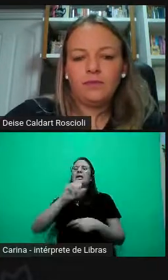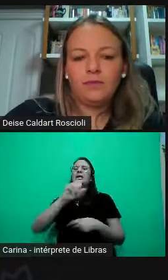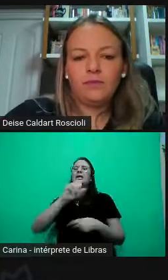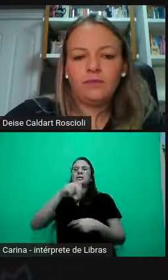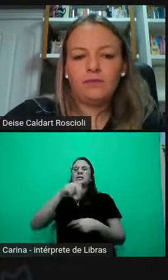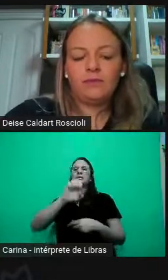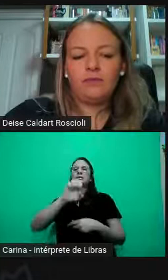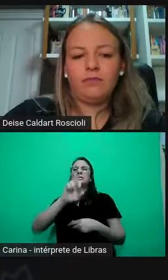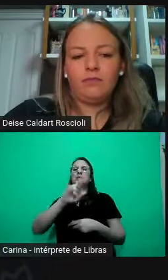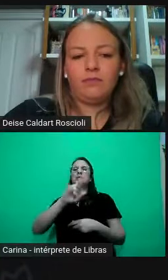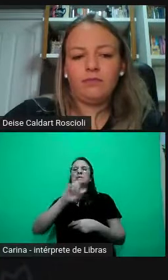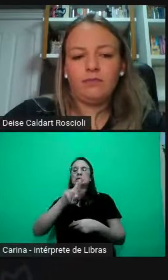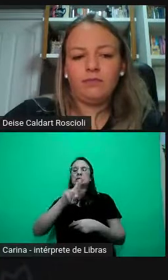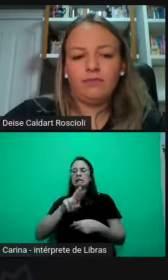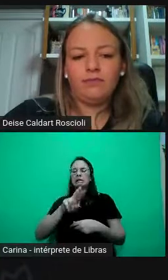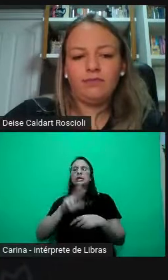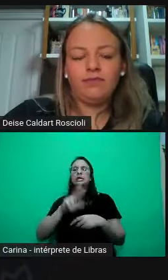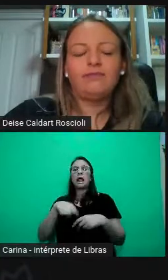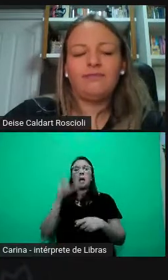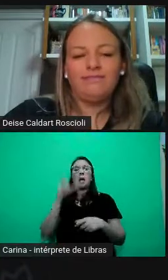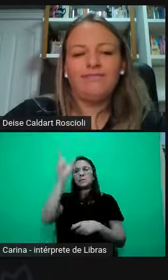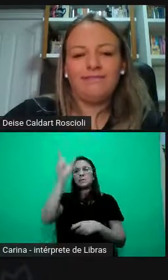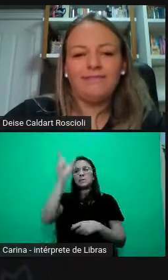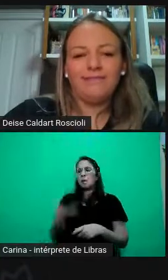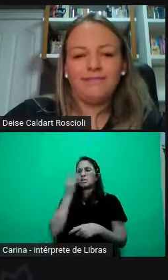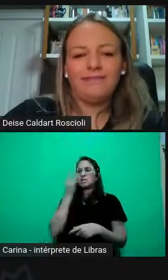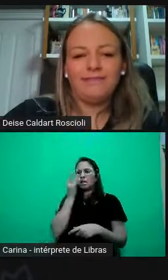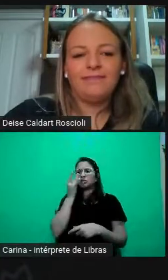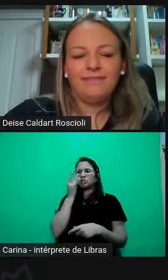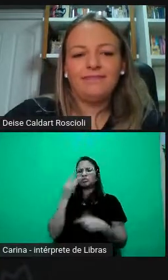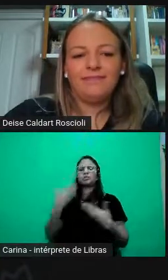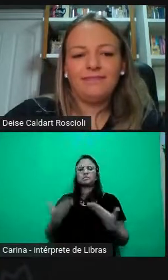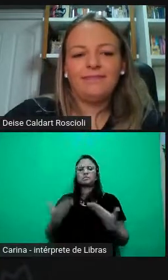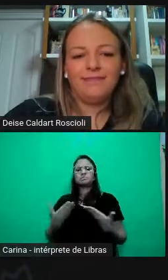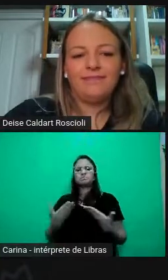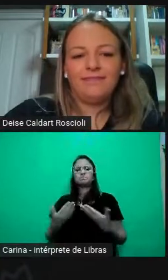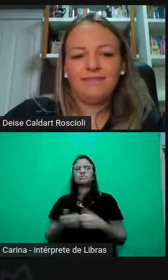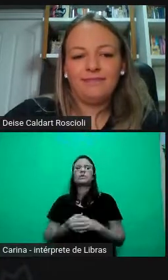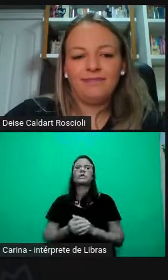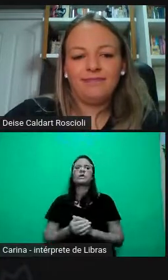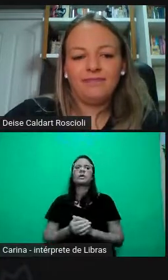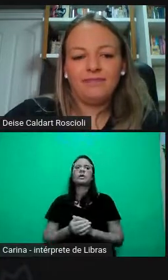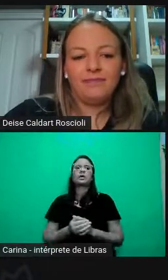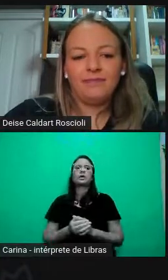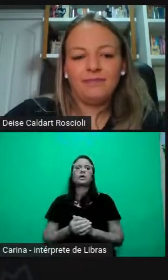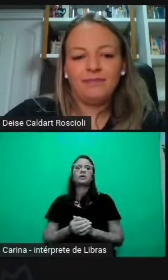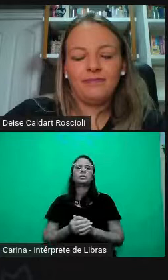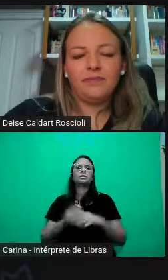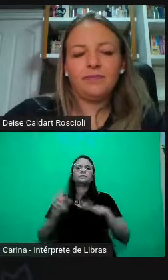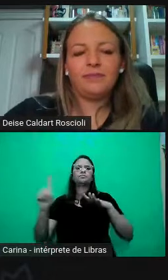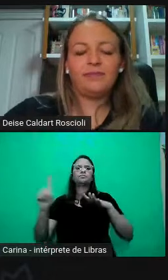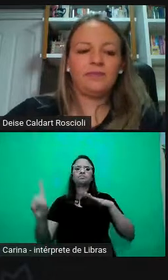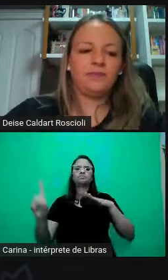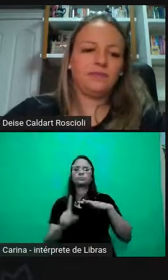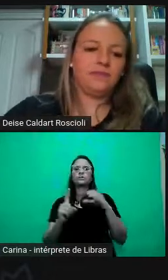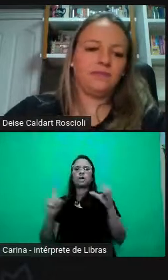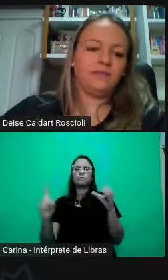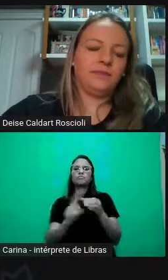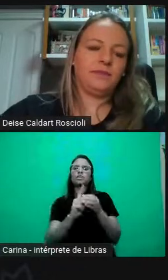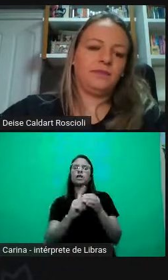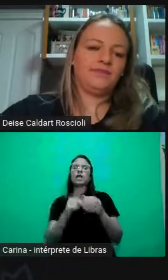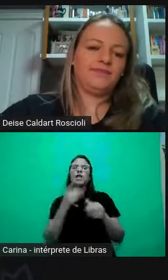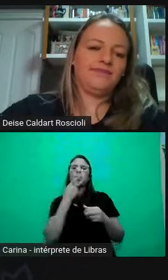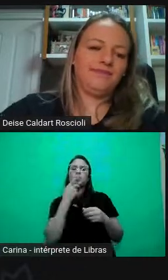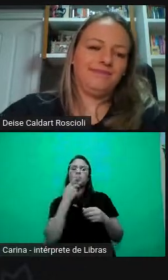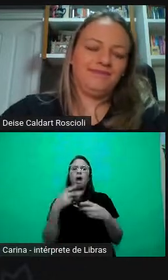presentes fisicamente. Aquilo que eu te disse lá no início. Eu olhar, por exemplo, para a Câmara de Vereadores da